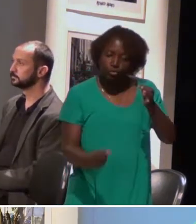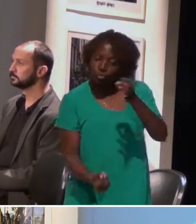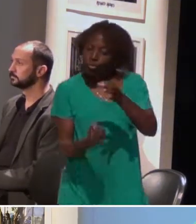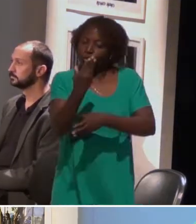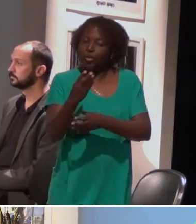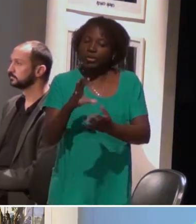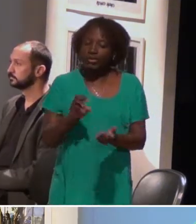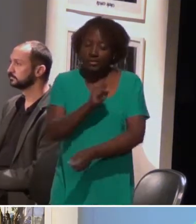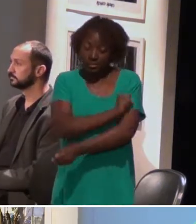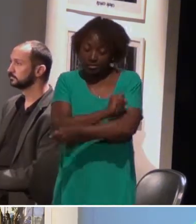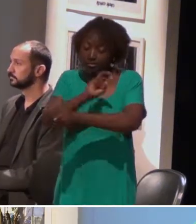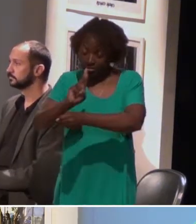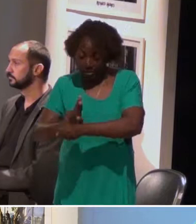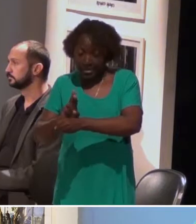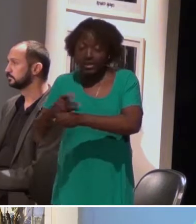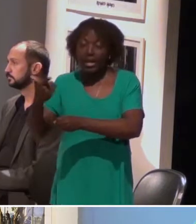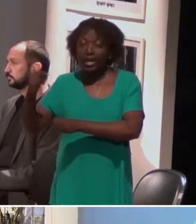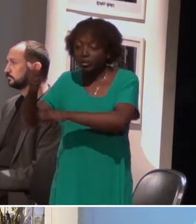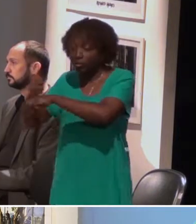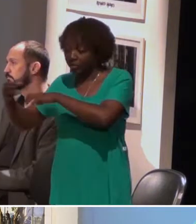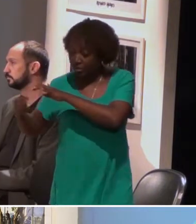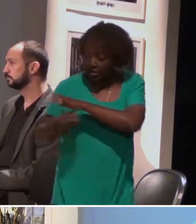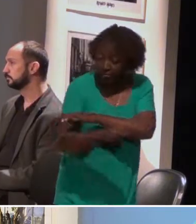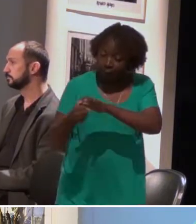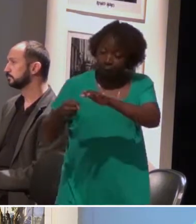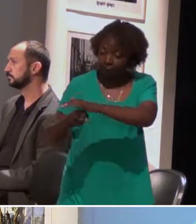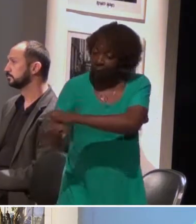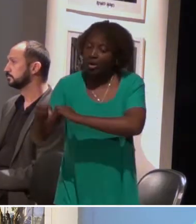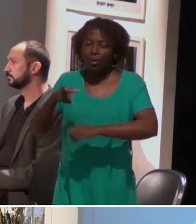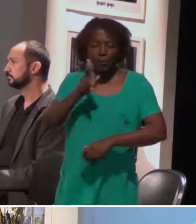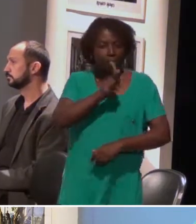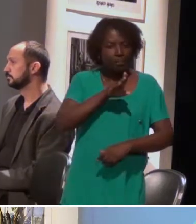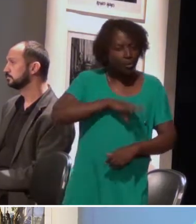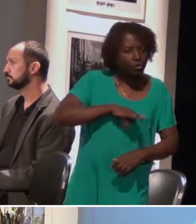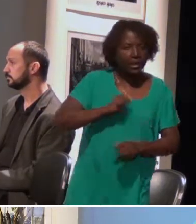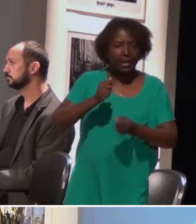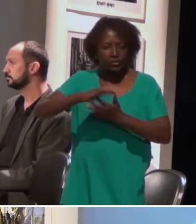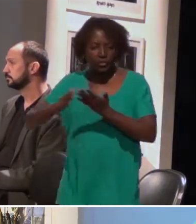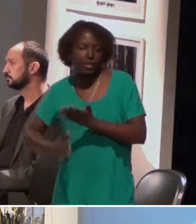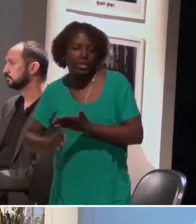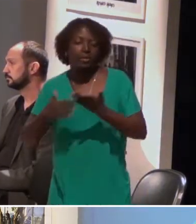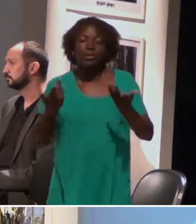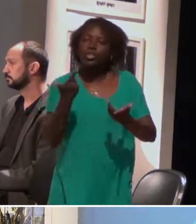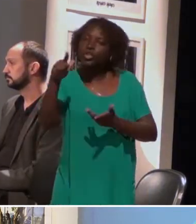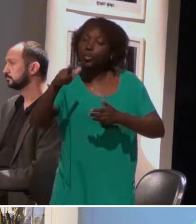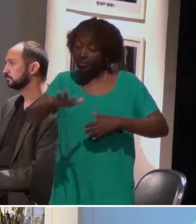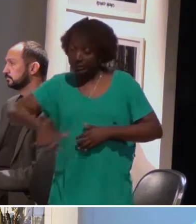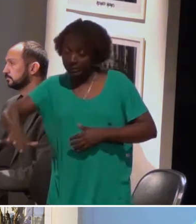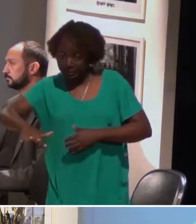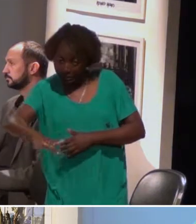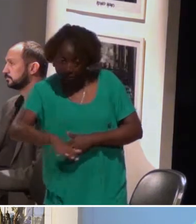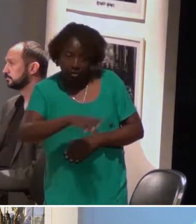específica e é encaminhado os profissionais, professor de Libras, professor de português como segunda língua e de outras áreas, porque o DF